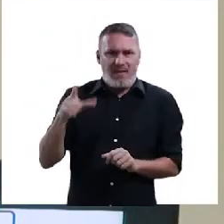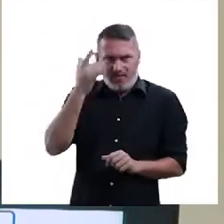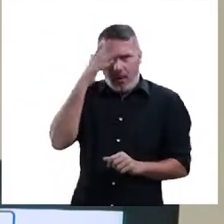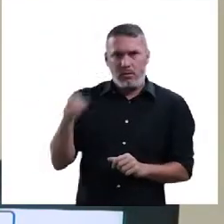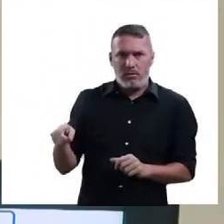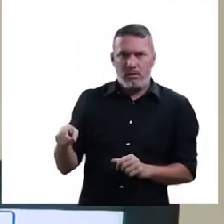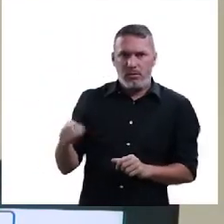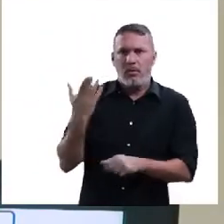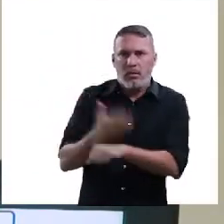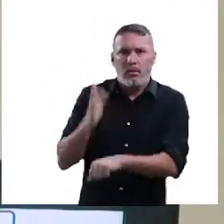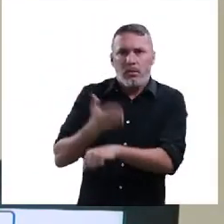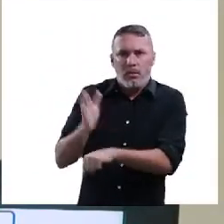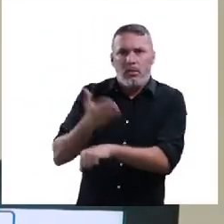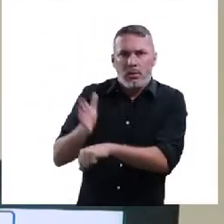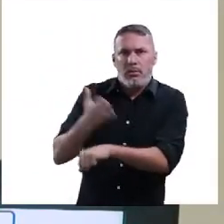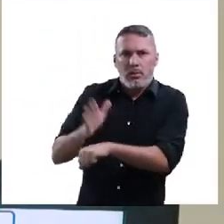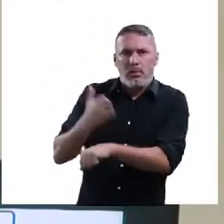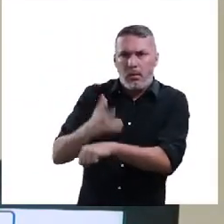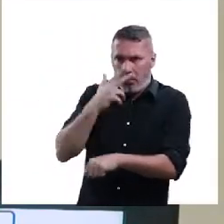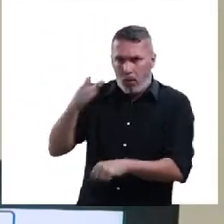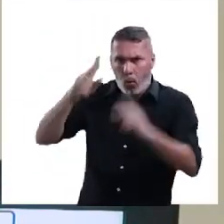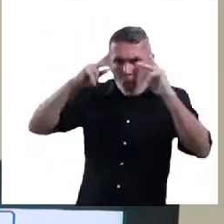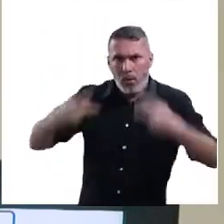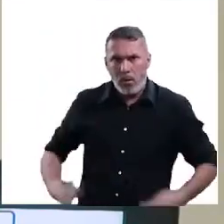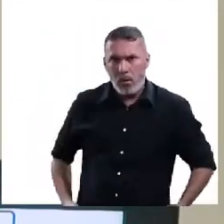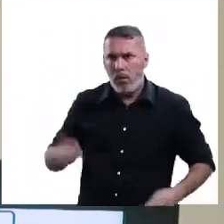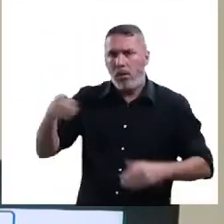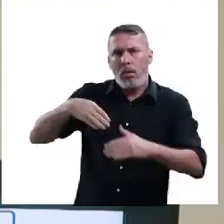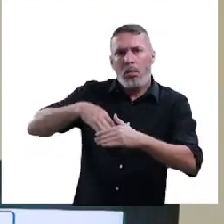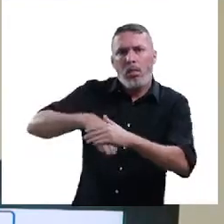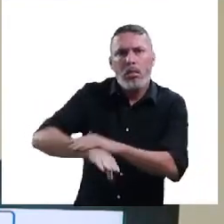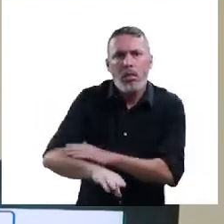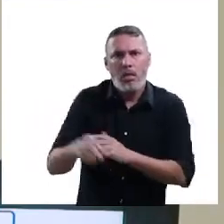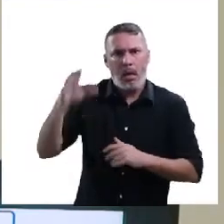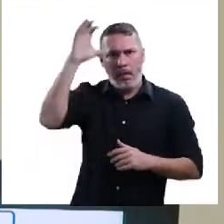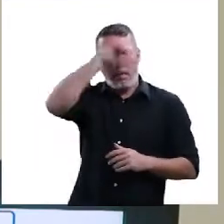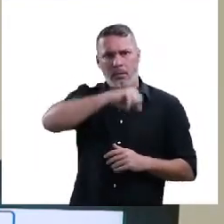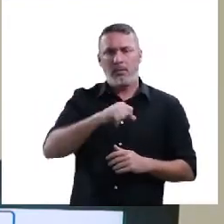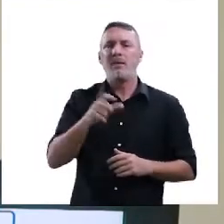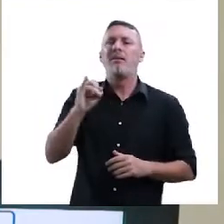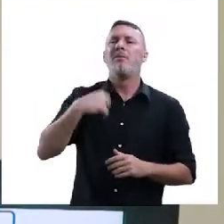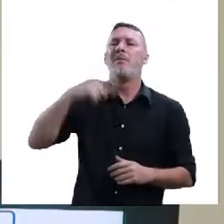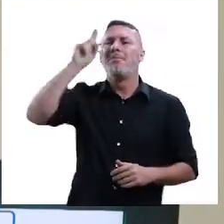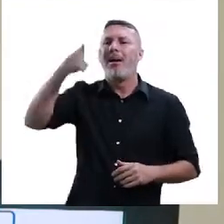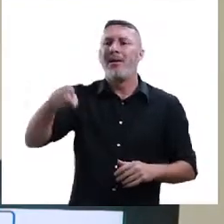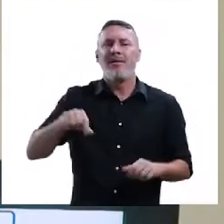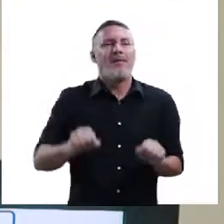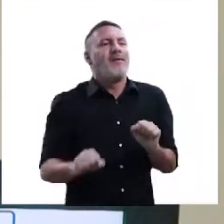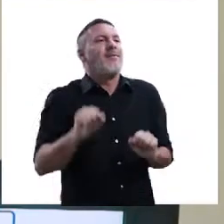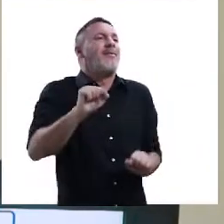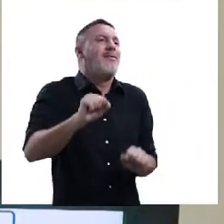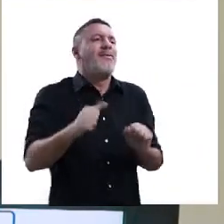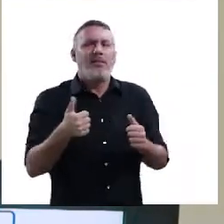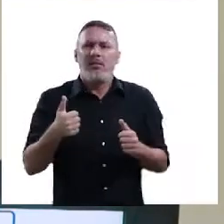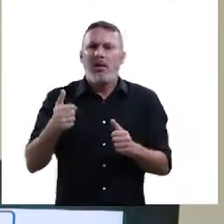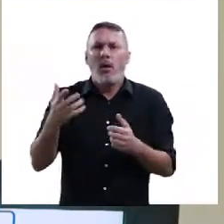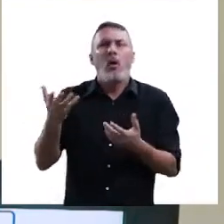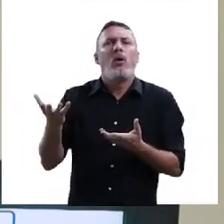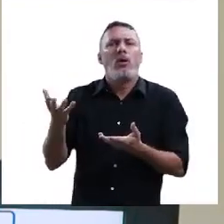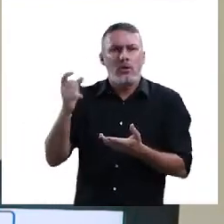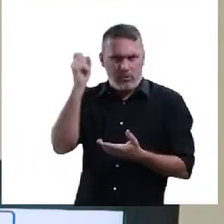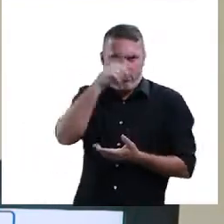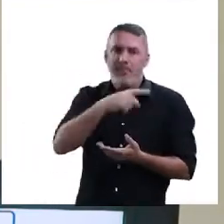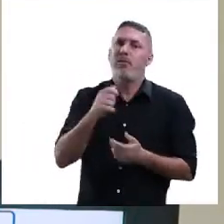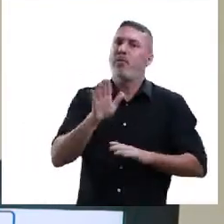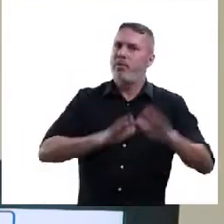para ter esse processo de humanização? Para ter esse processo, esse ato humano, que, ó, levanta a pata, levantou, faz